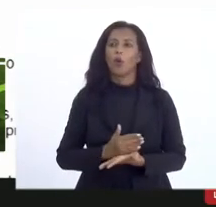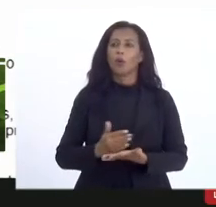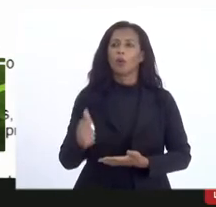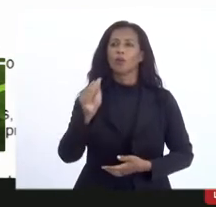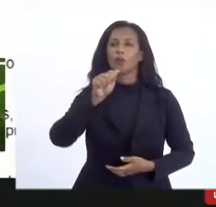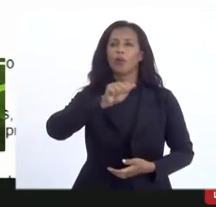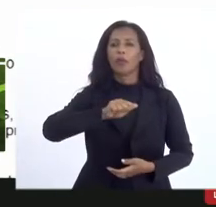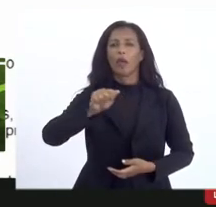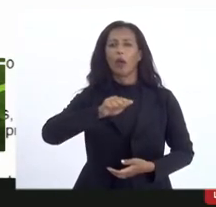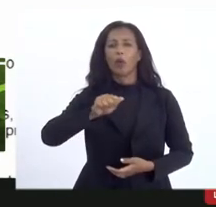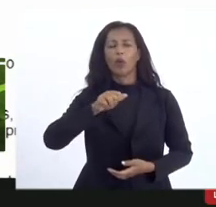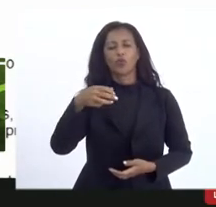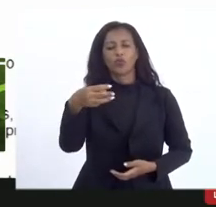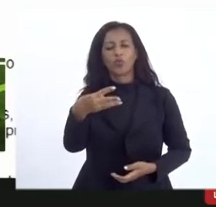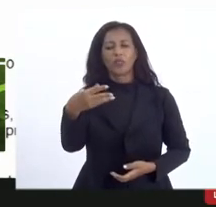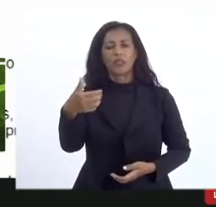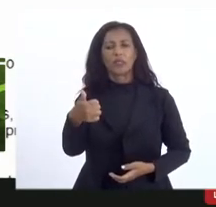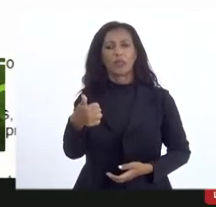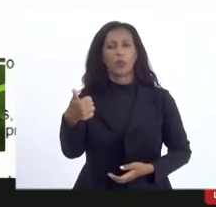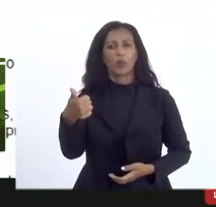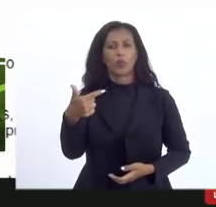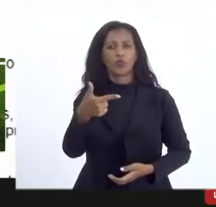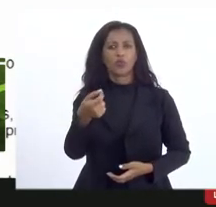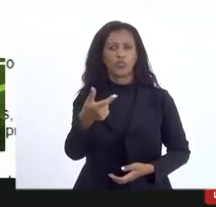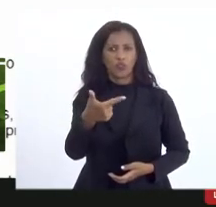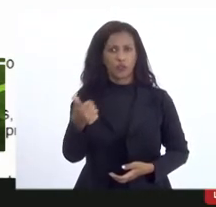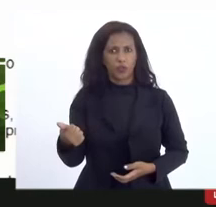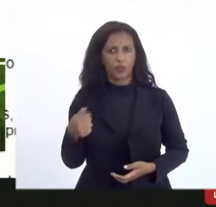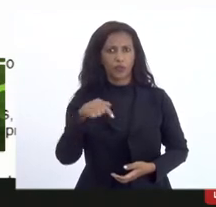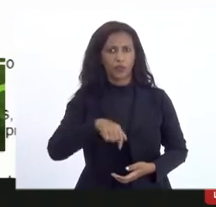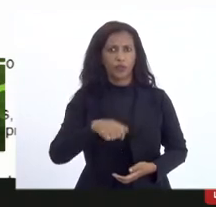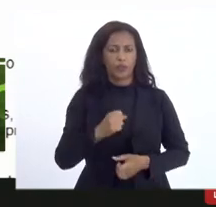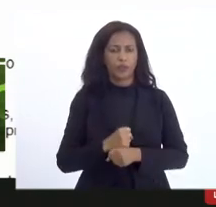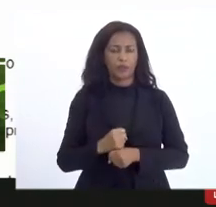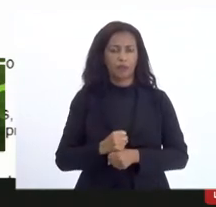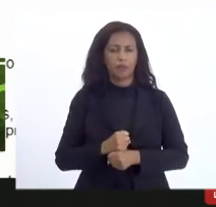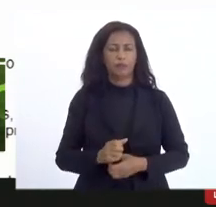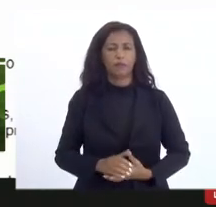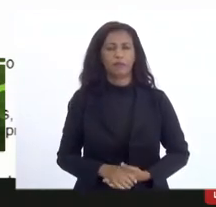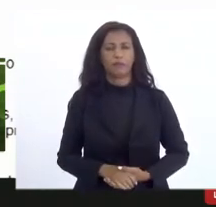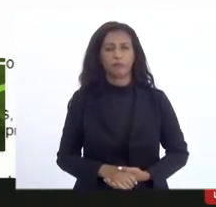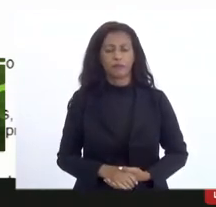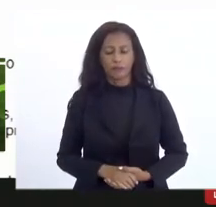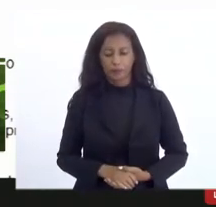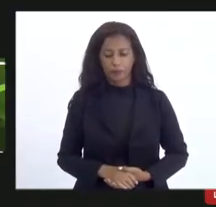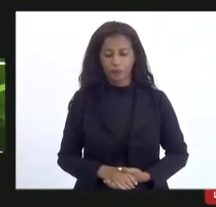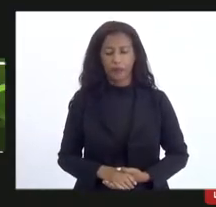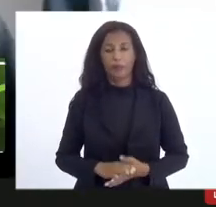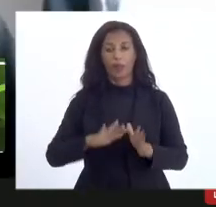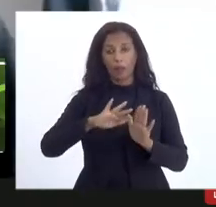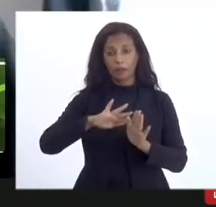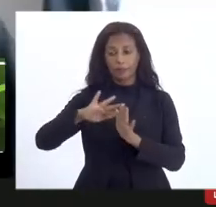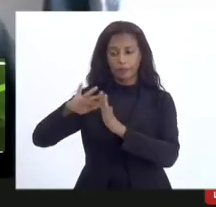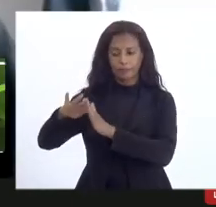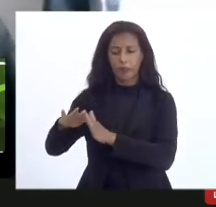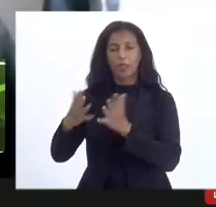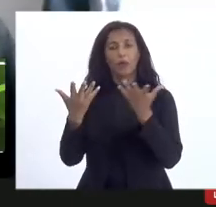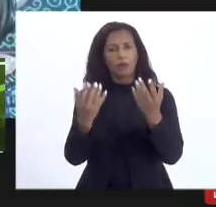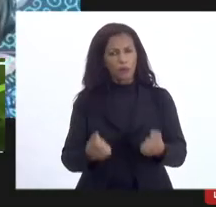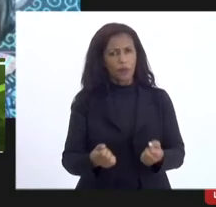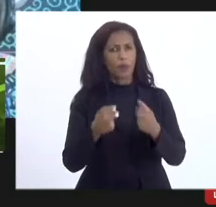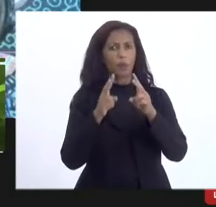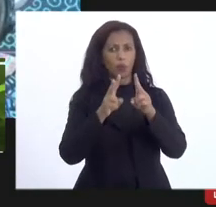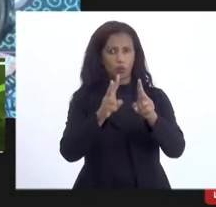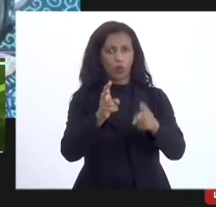agosto de agosto de 2021 tá bom Morgana então pronto então agora vamos continuar